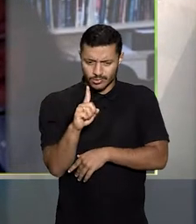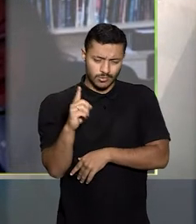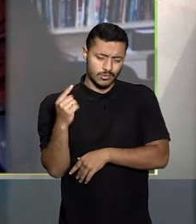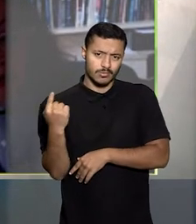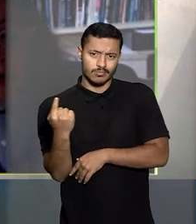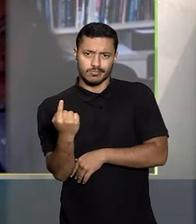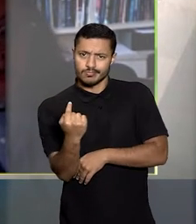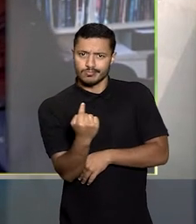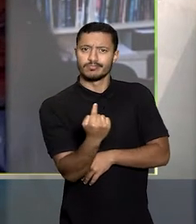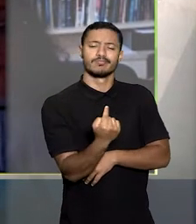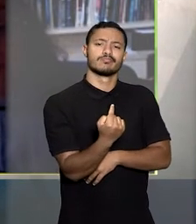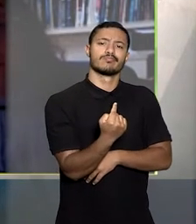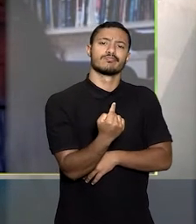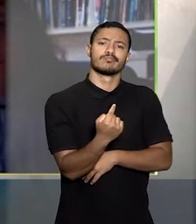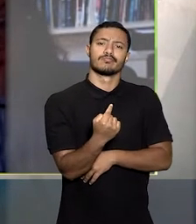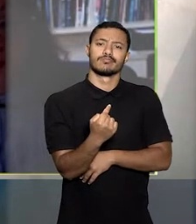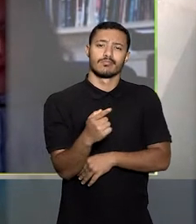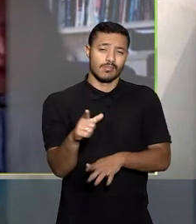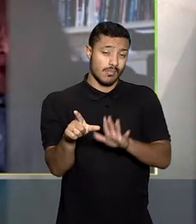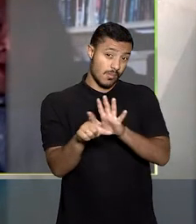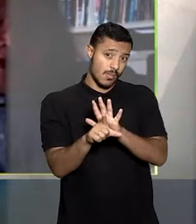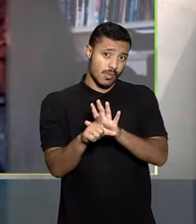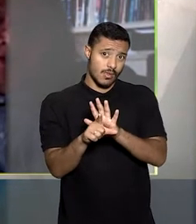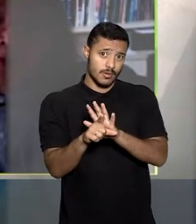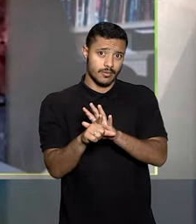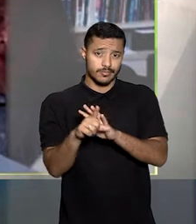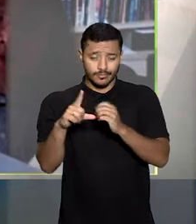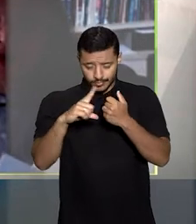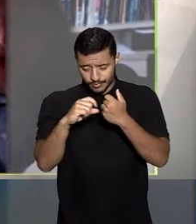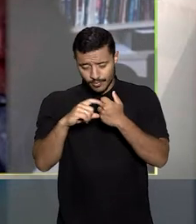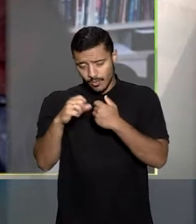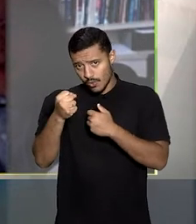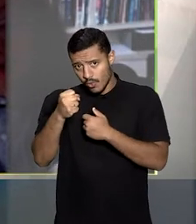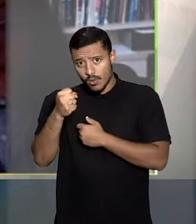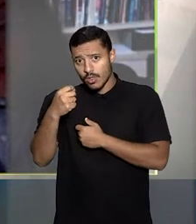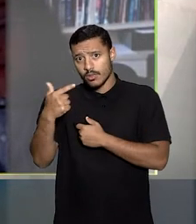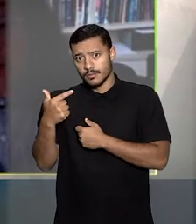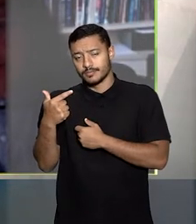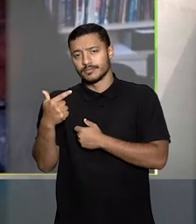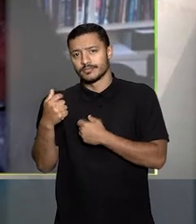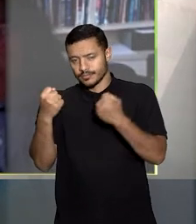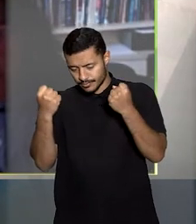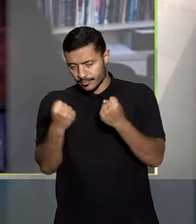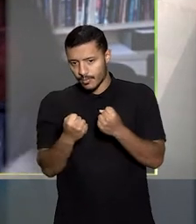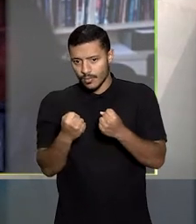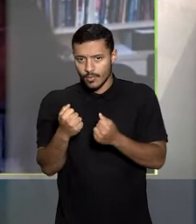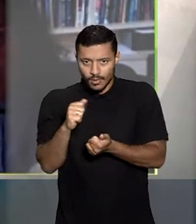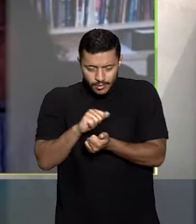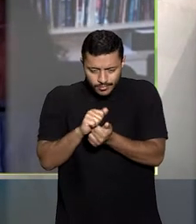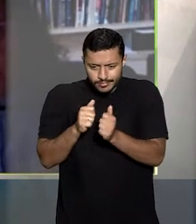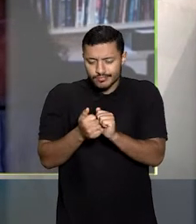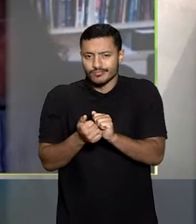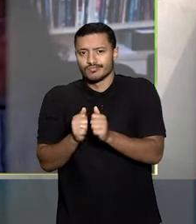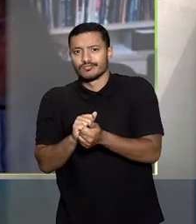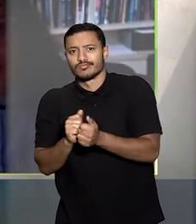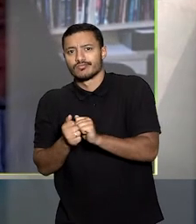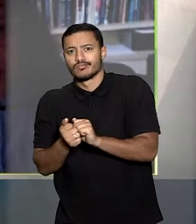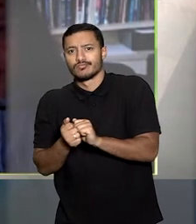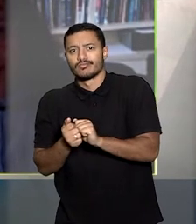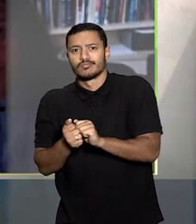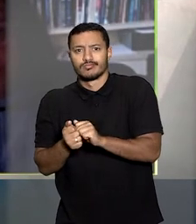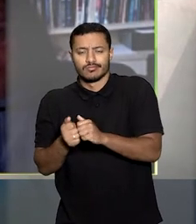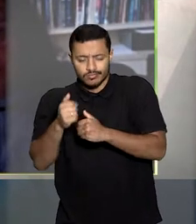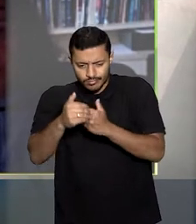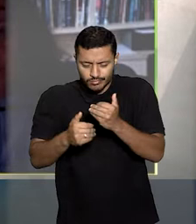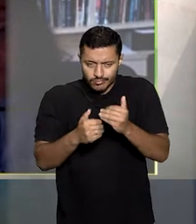individuais homogêneos pelos legitimados do rol do artigo 82, que poderão figurar no polo ativo do cumprimento